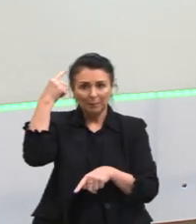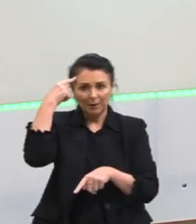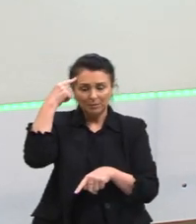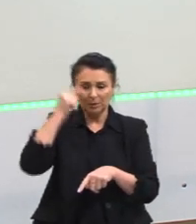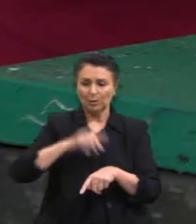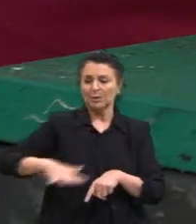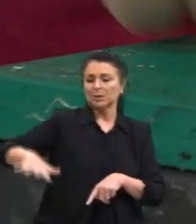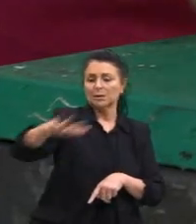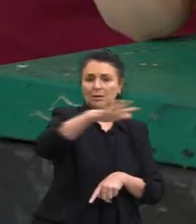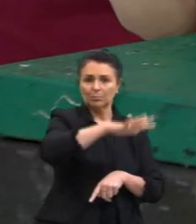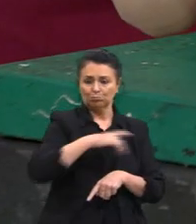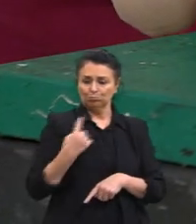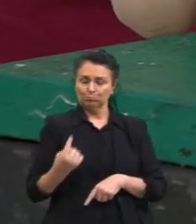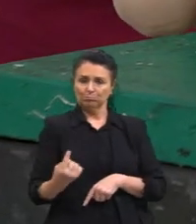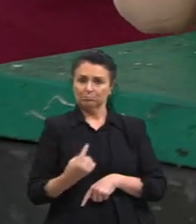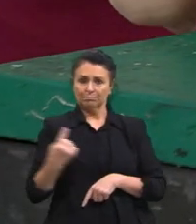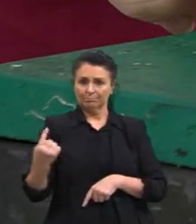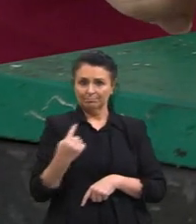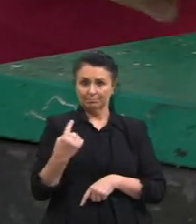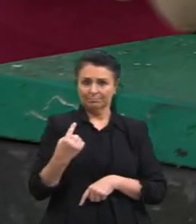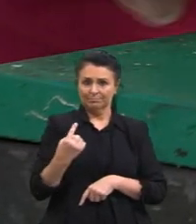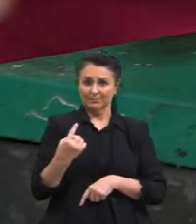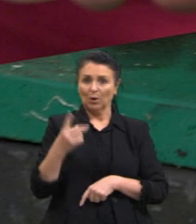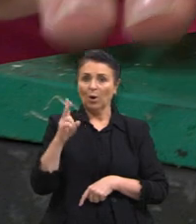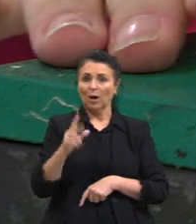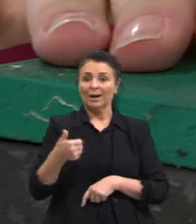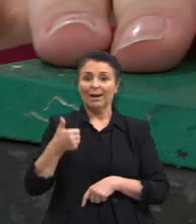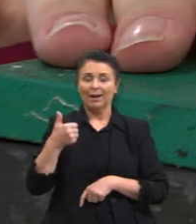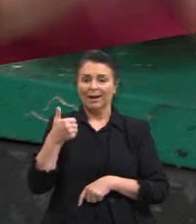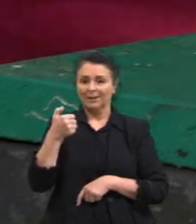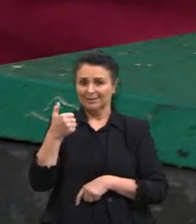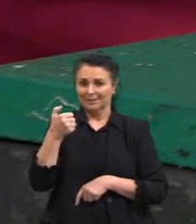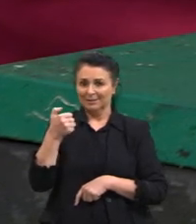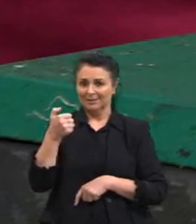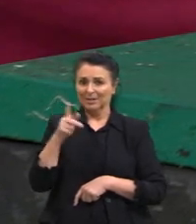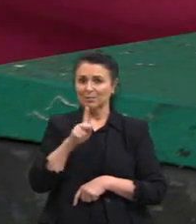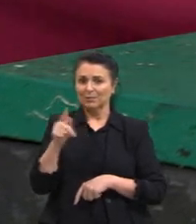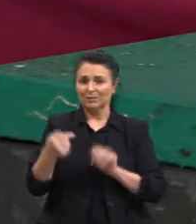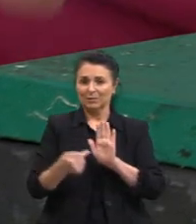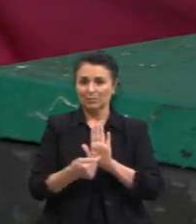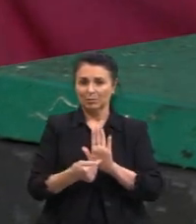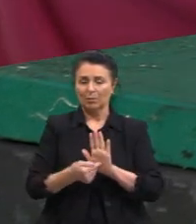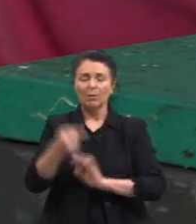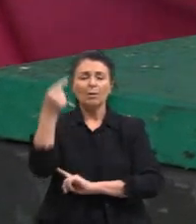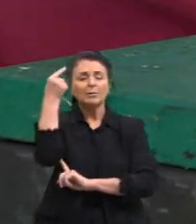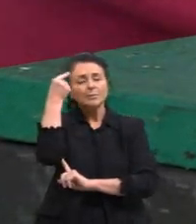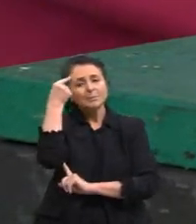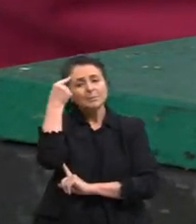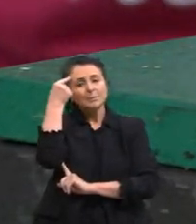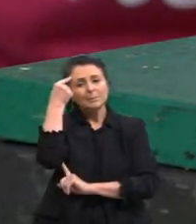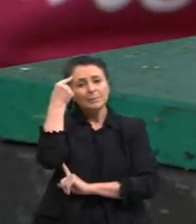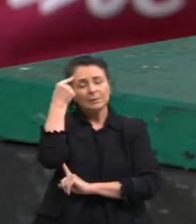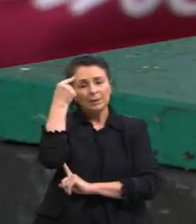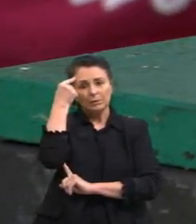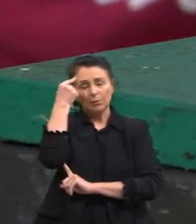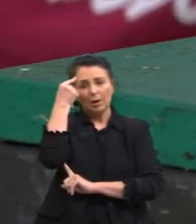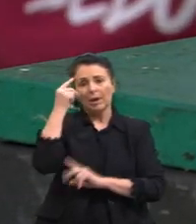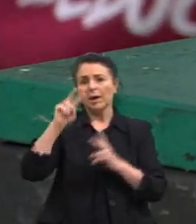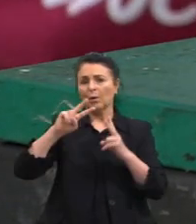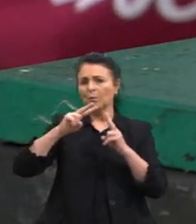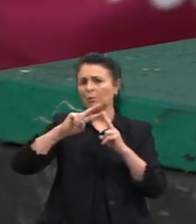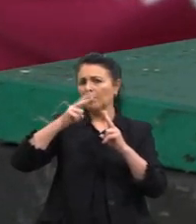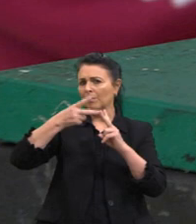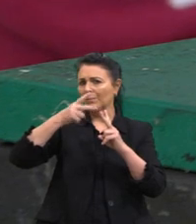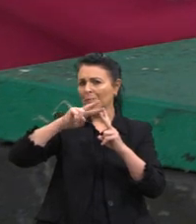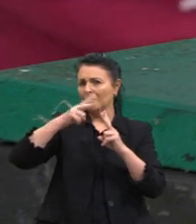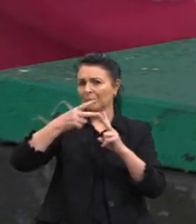ambiente isolado. Onde a gente tem essas duas canetas. Vou deixá-las paradinhas aqui. Pensando, tá? Hipoteticamente. Não existe